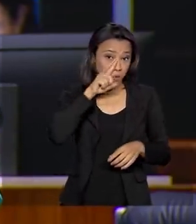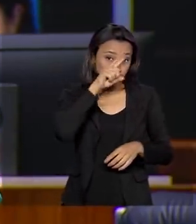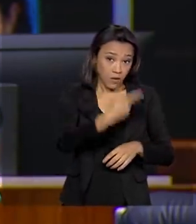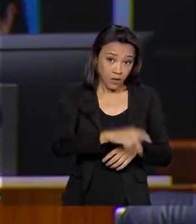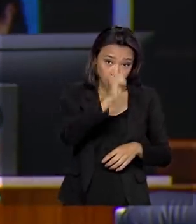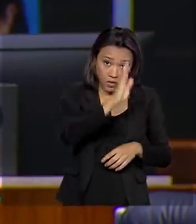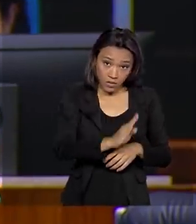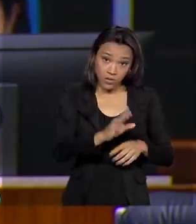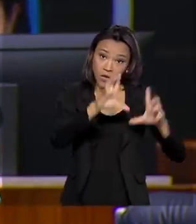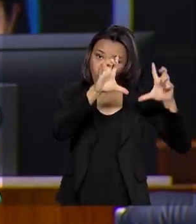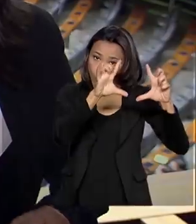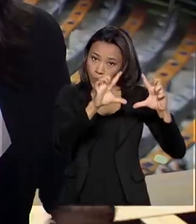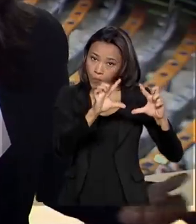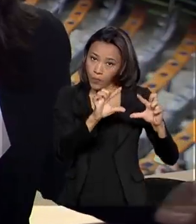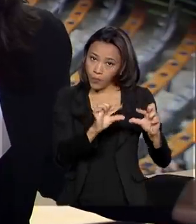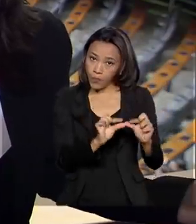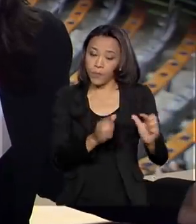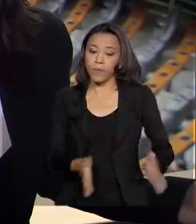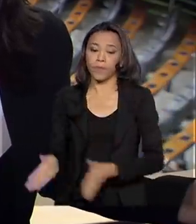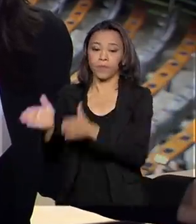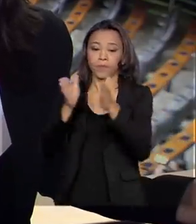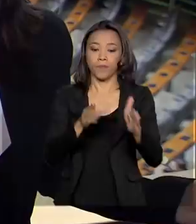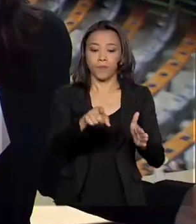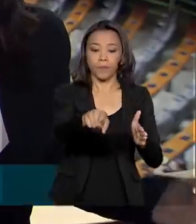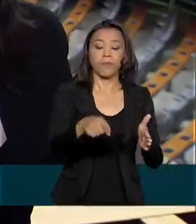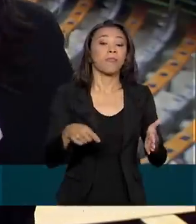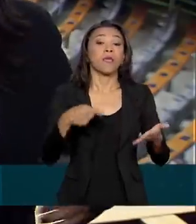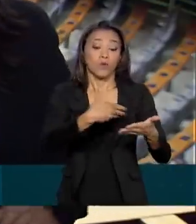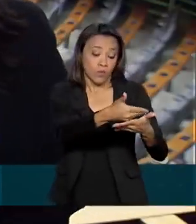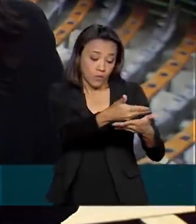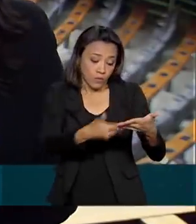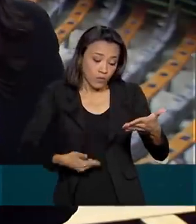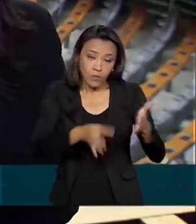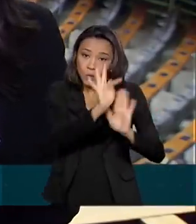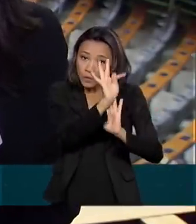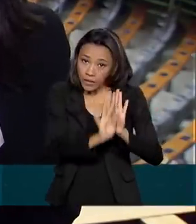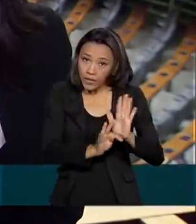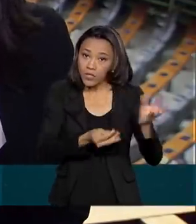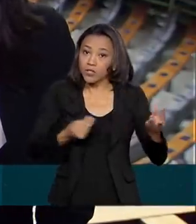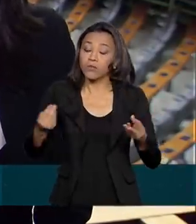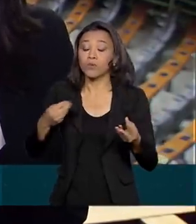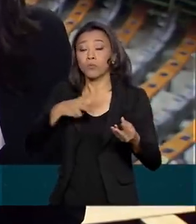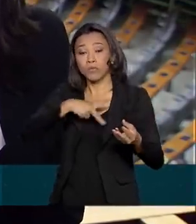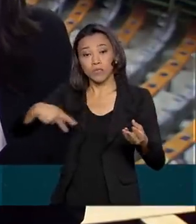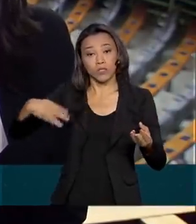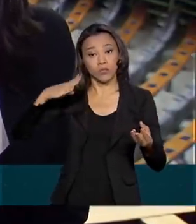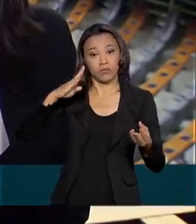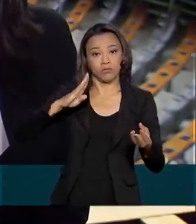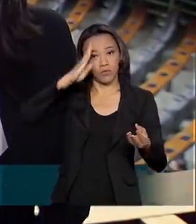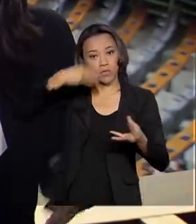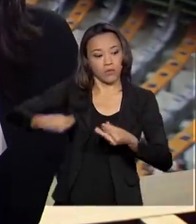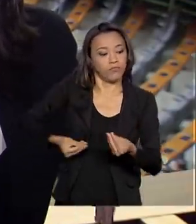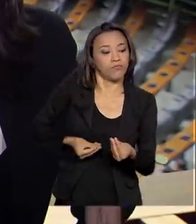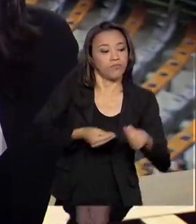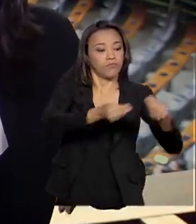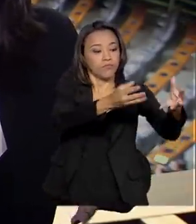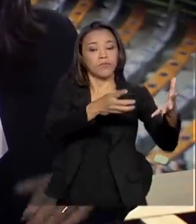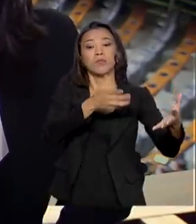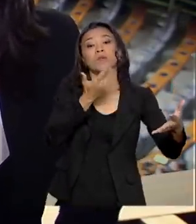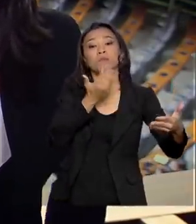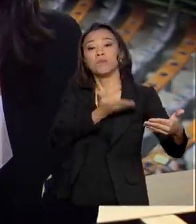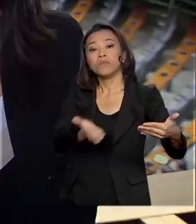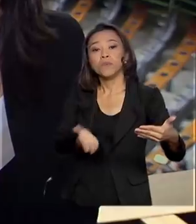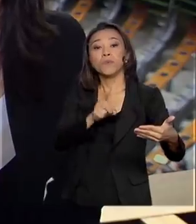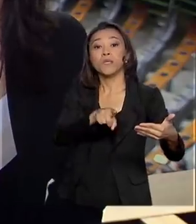significativamente. Na mensagem enviada ao Congresso Nacional, o presidente Jair Bolsonaro pediu que os parlamentares coloquem em pauta